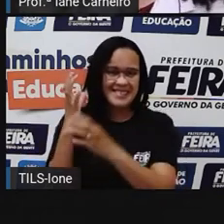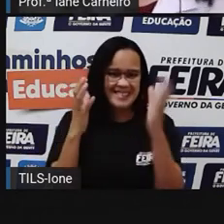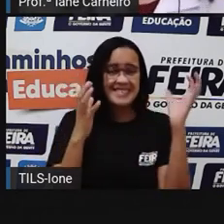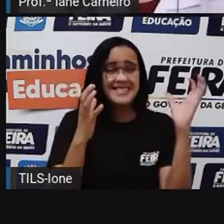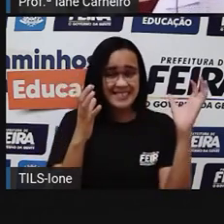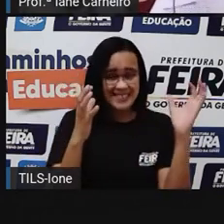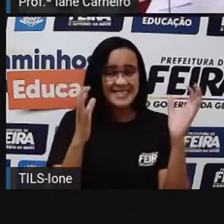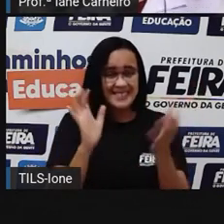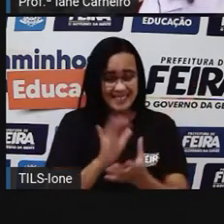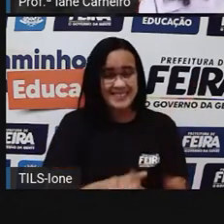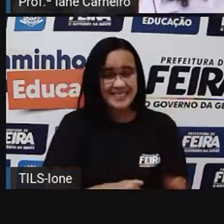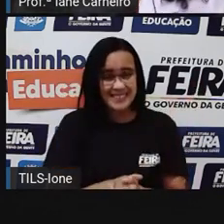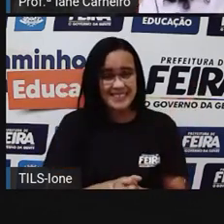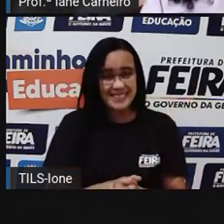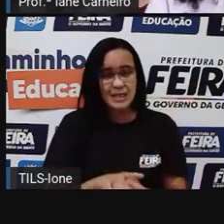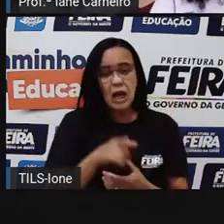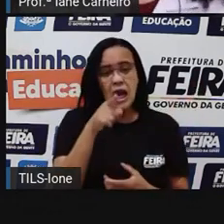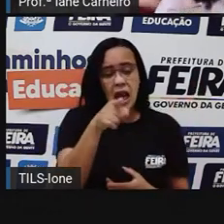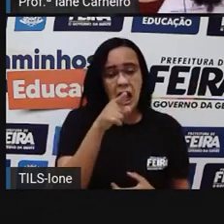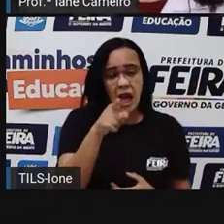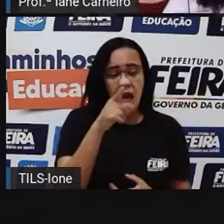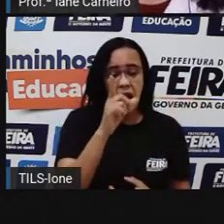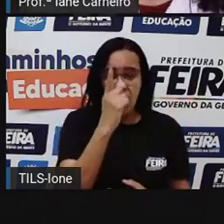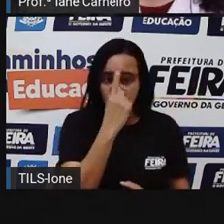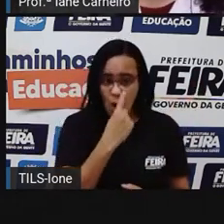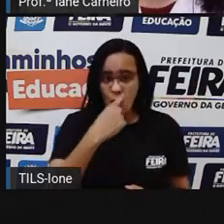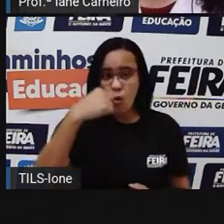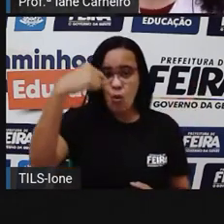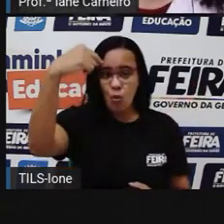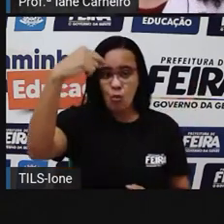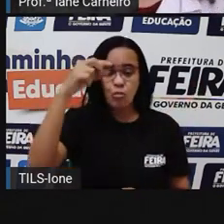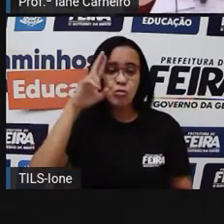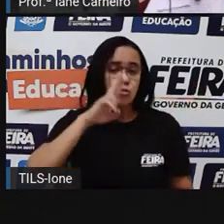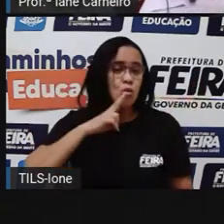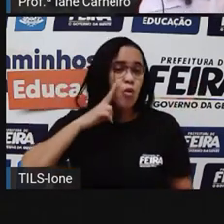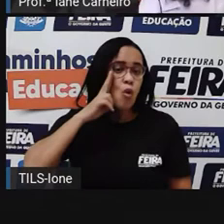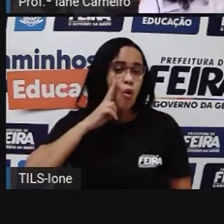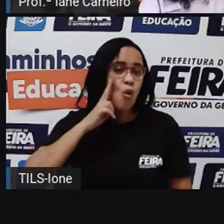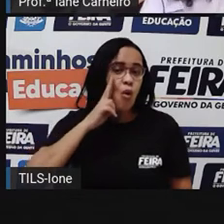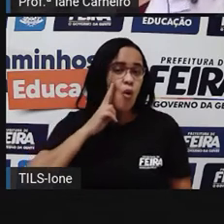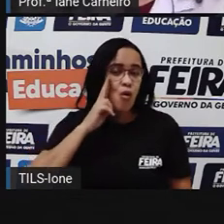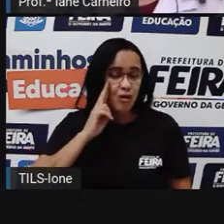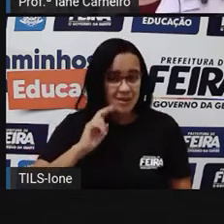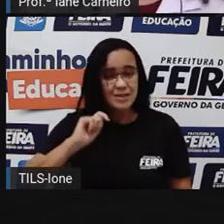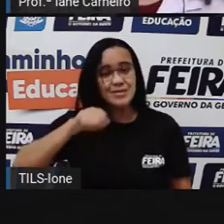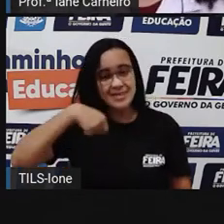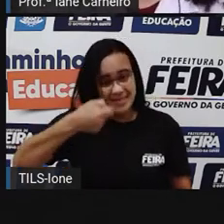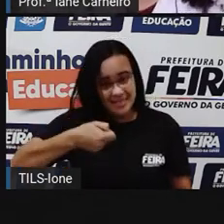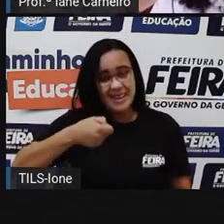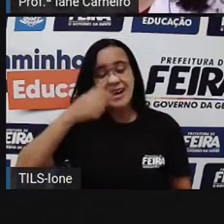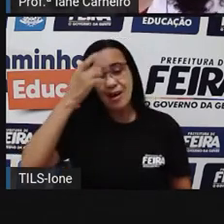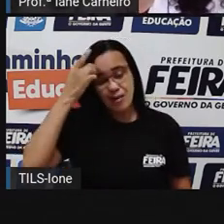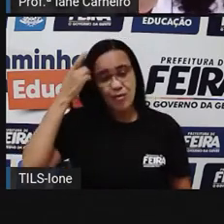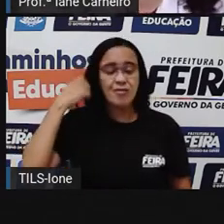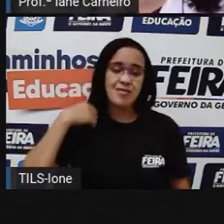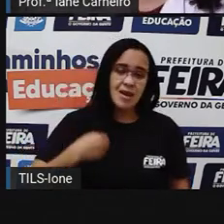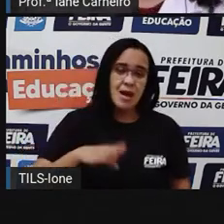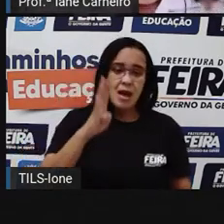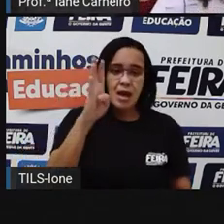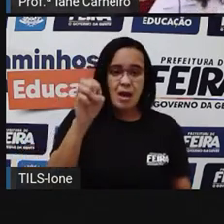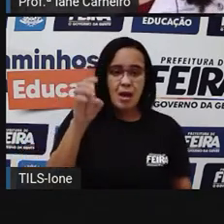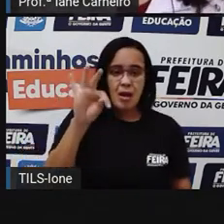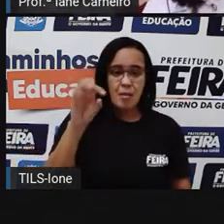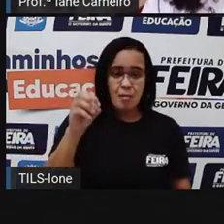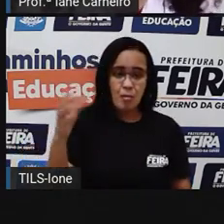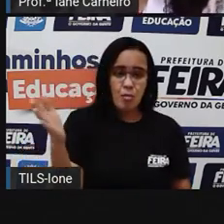O boto cor-de-rosa, né? A gente já estudou aqui sobre o boto, né? Que ele vive aqui nas águas brasileiras, lá na floresta amazônica,